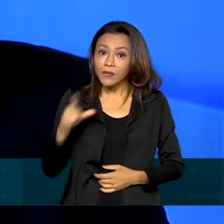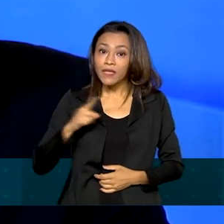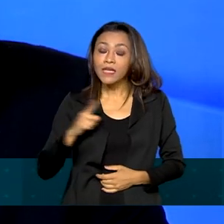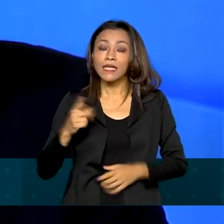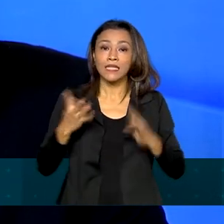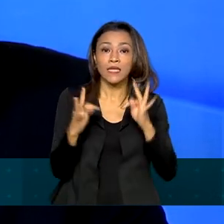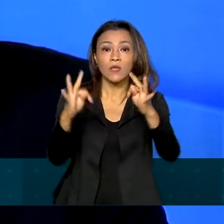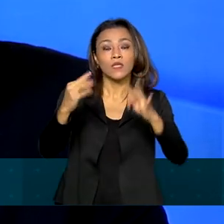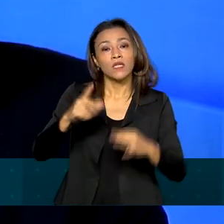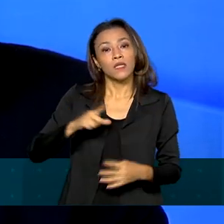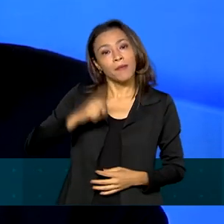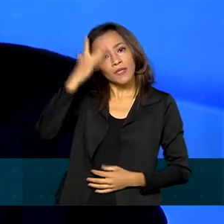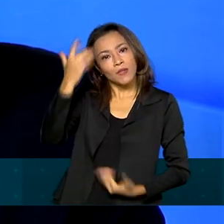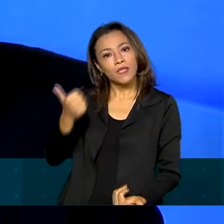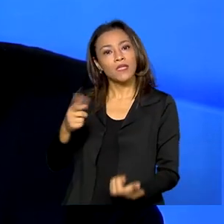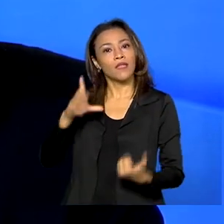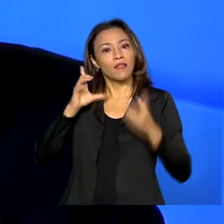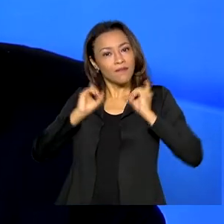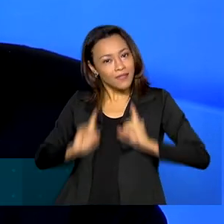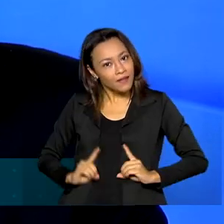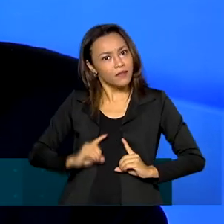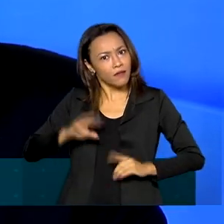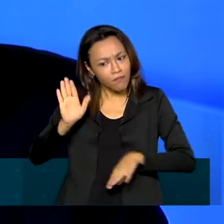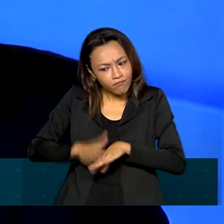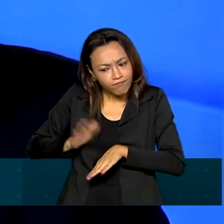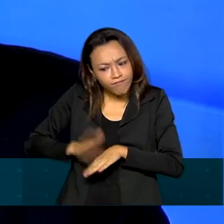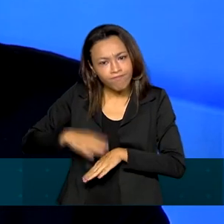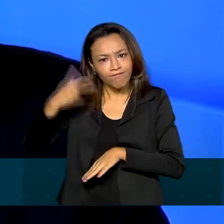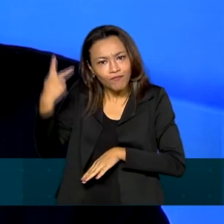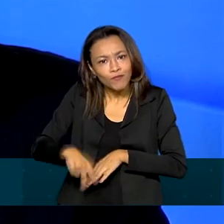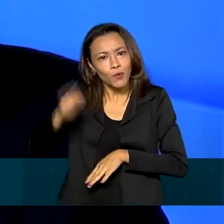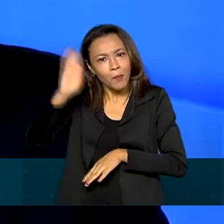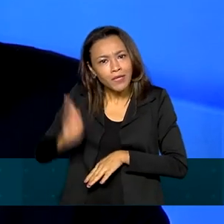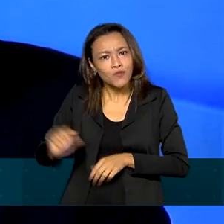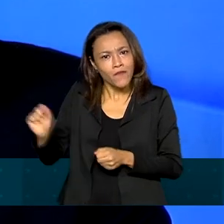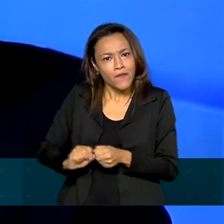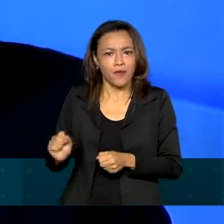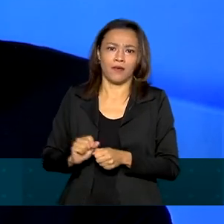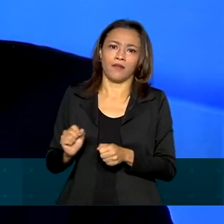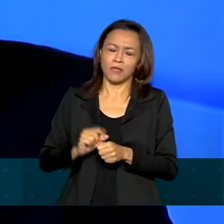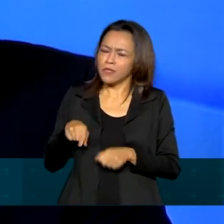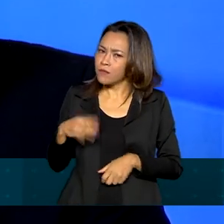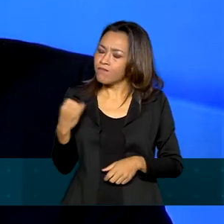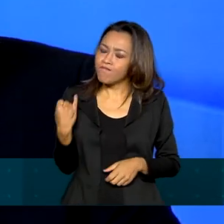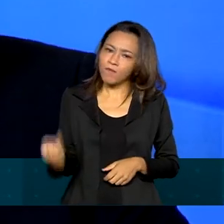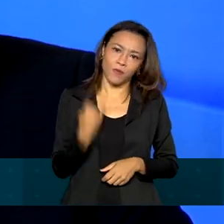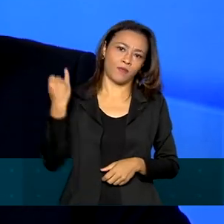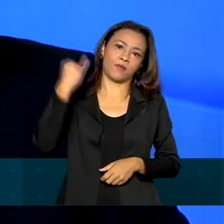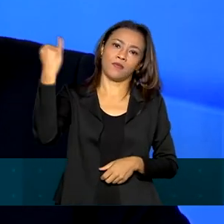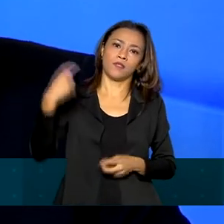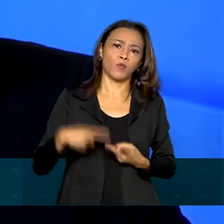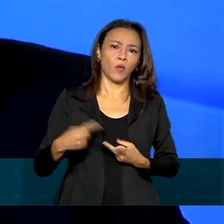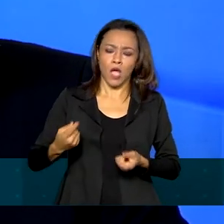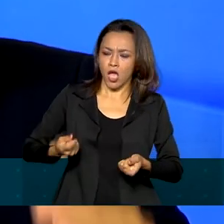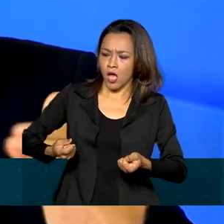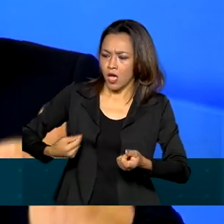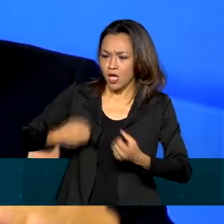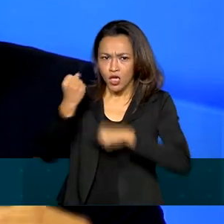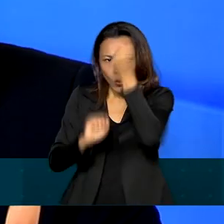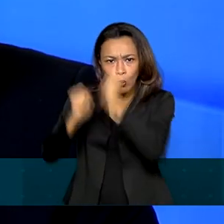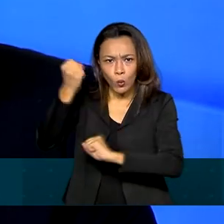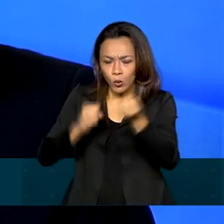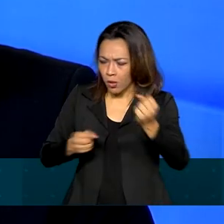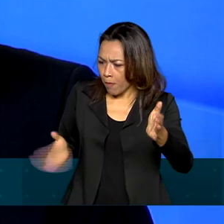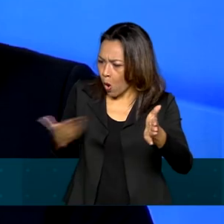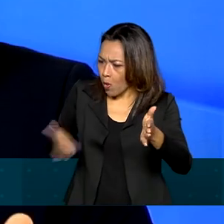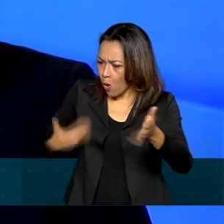para pessoas com deficiência desenvolvidas no Brasil. Esse é um primeiro ponto importante para movimentar a indústria nesse setor,